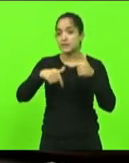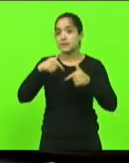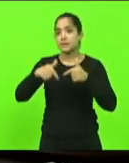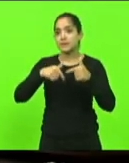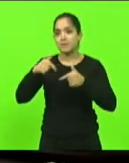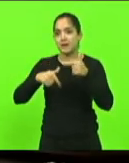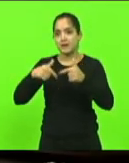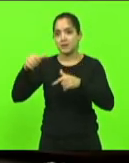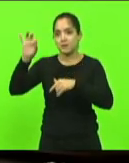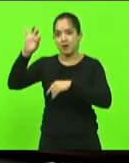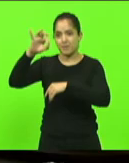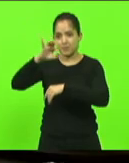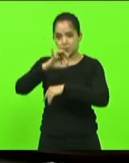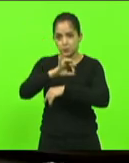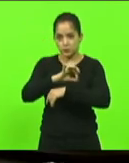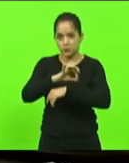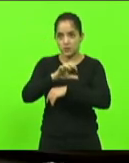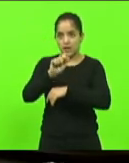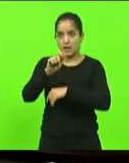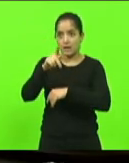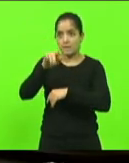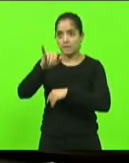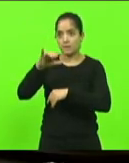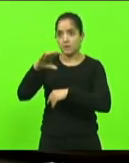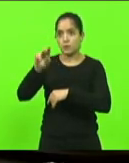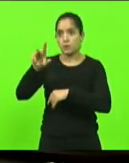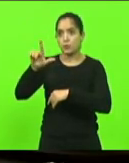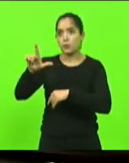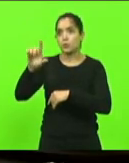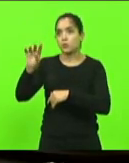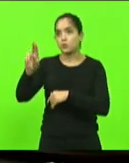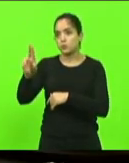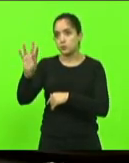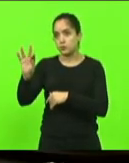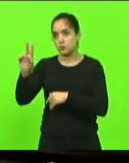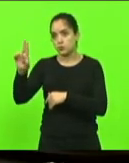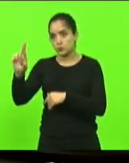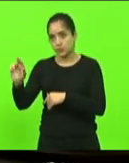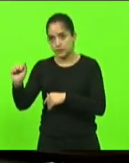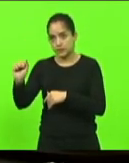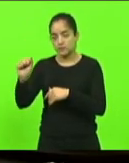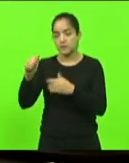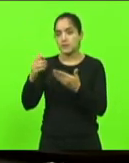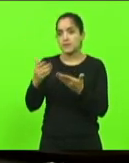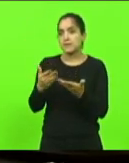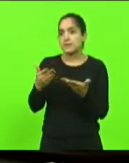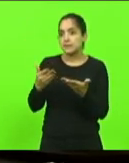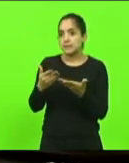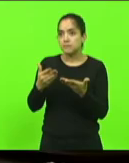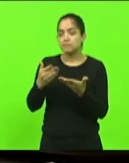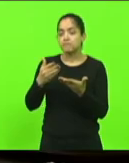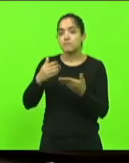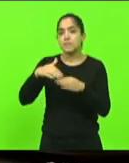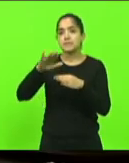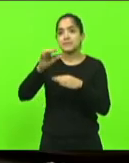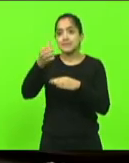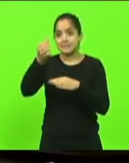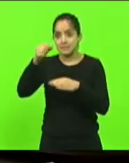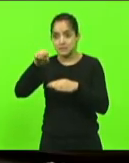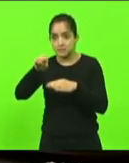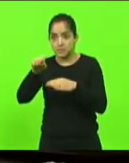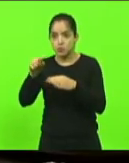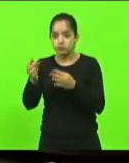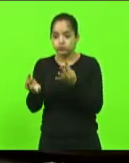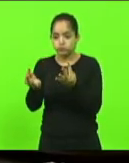apicultura que chega a uma produção acima de 6 mil toneladas